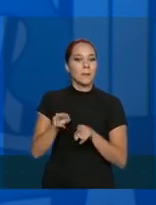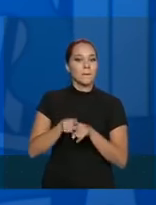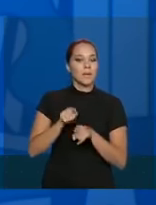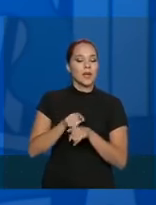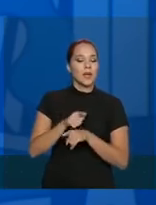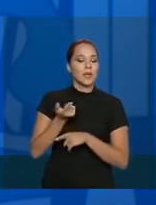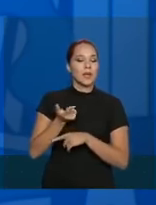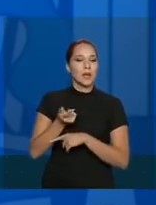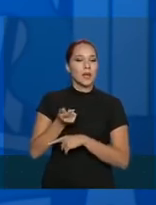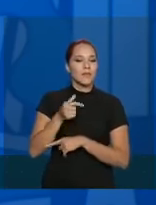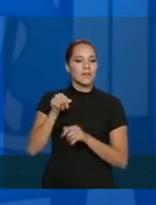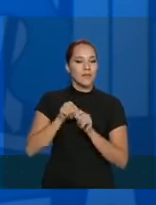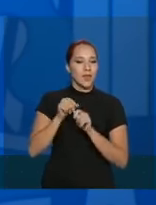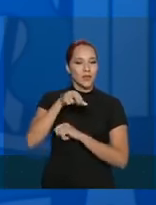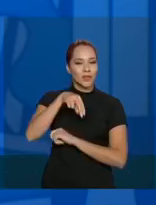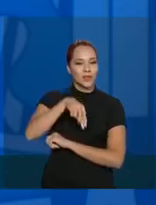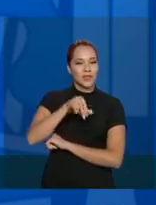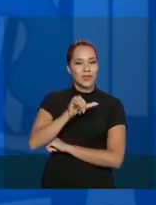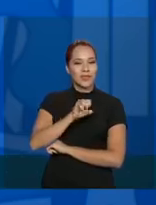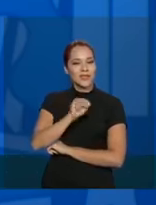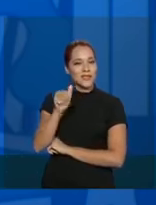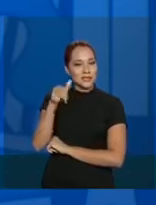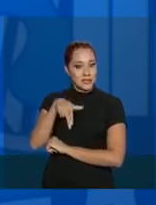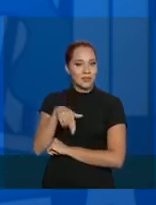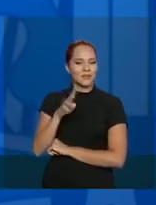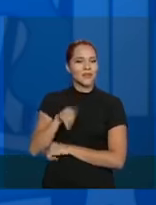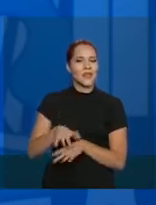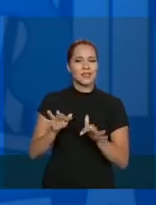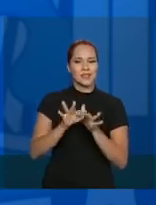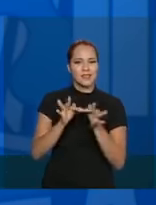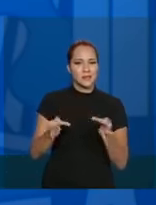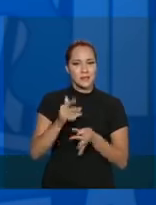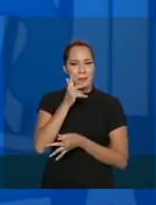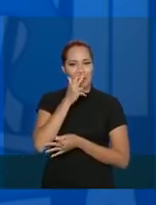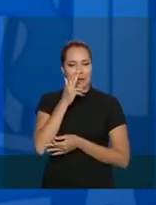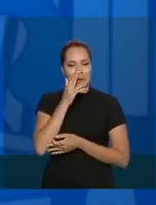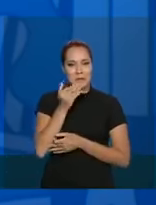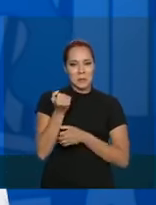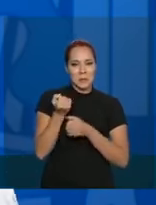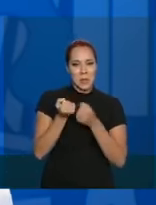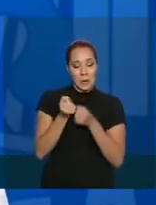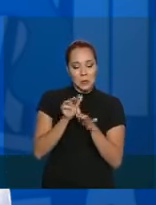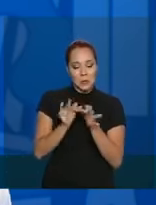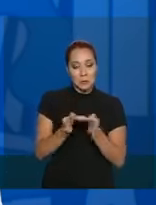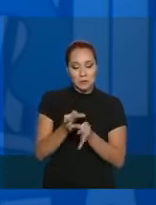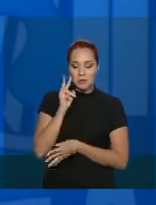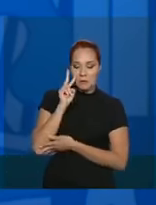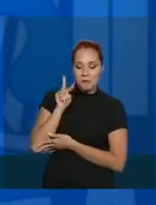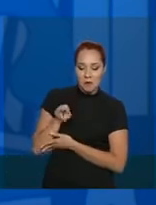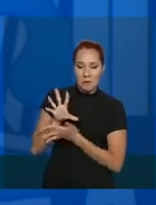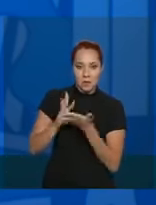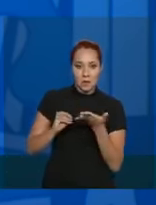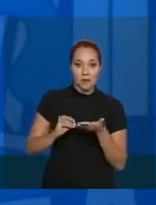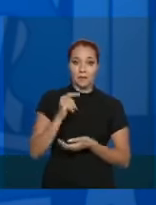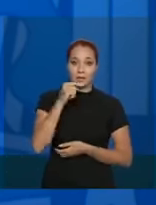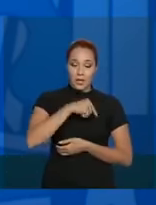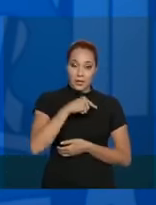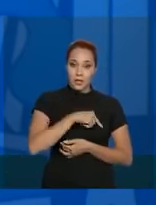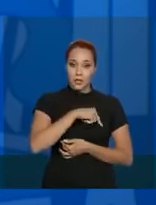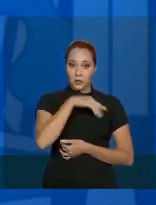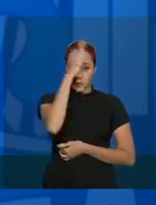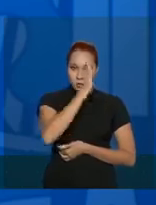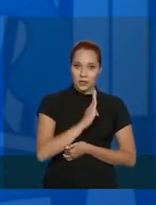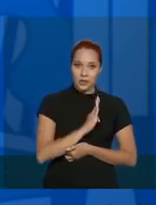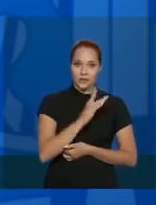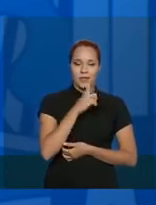simplificado, a gente chama assim, como se fosse um fusquinha para a gente ver. E a nossa indústria brasileira, nós